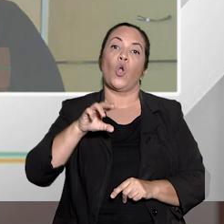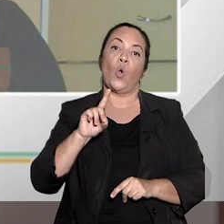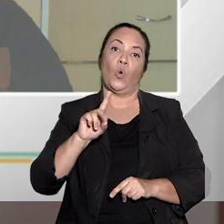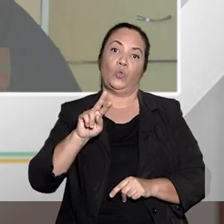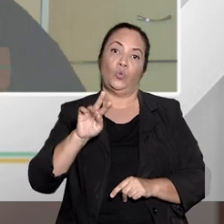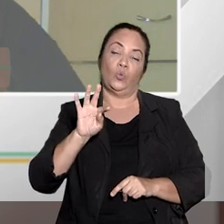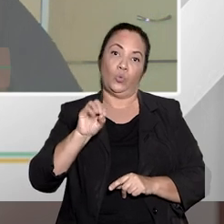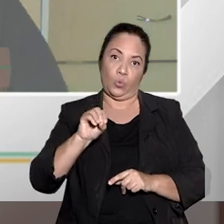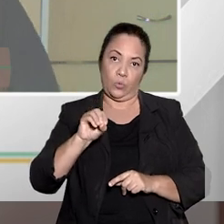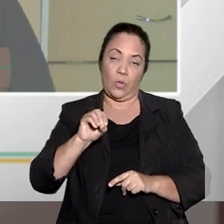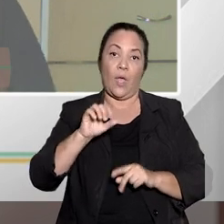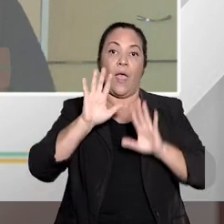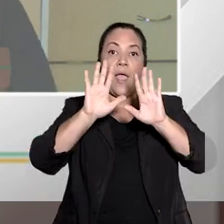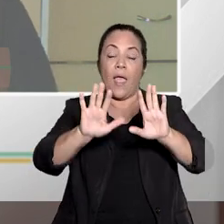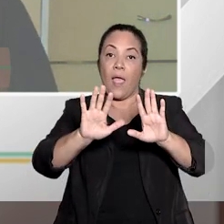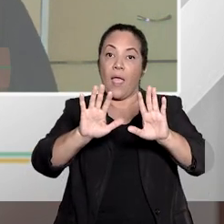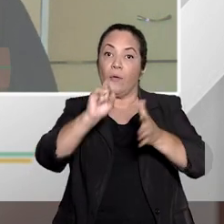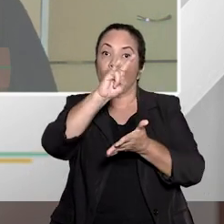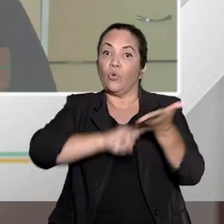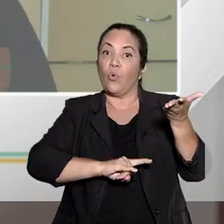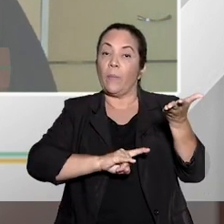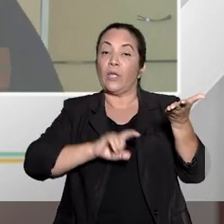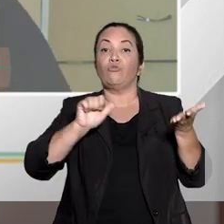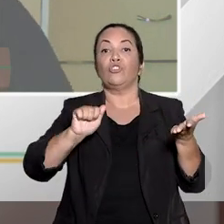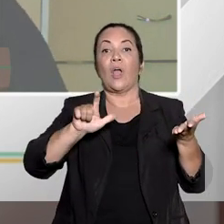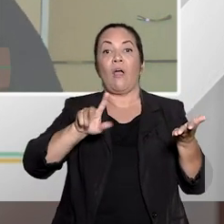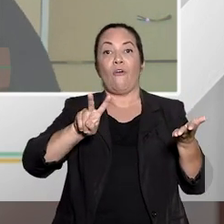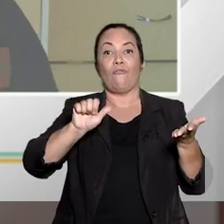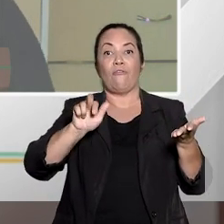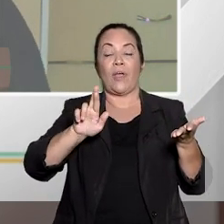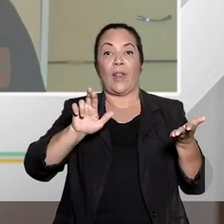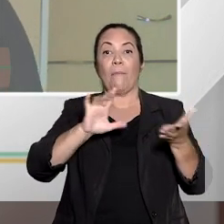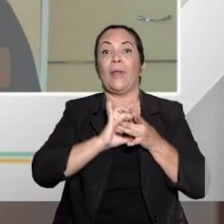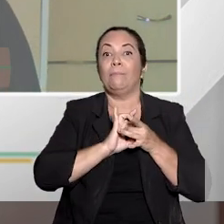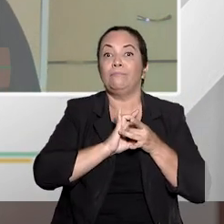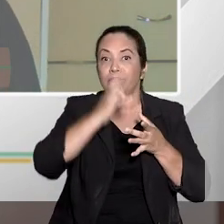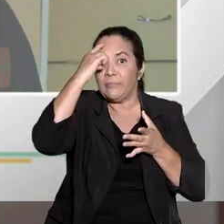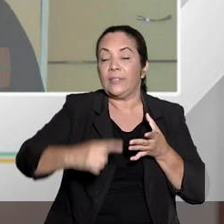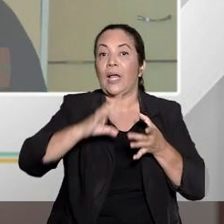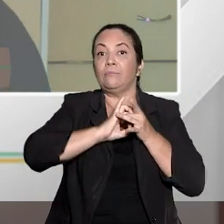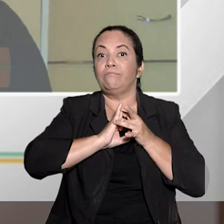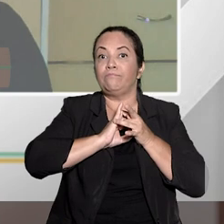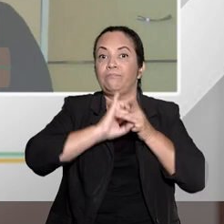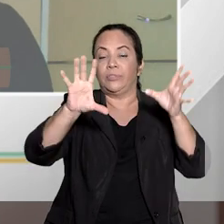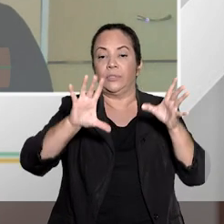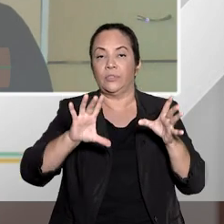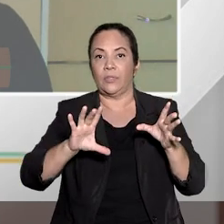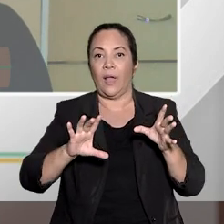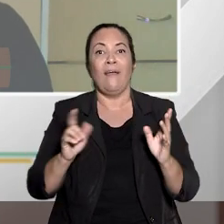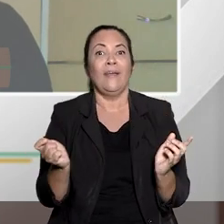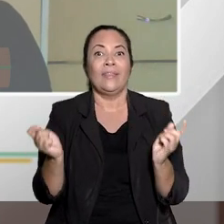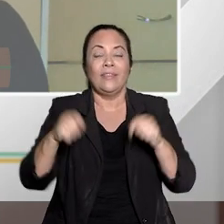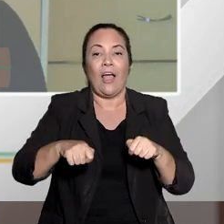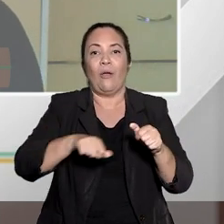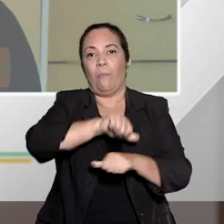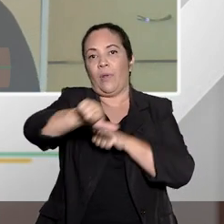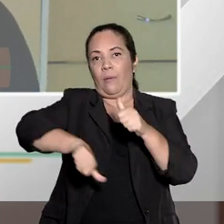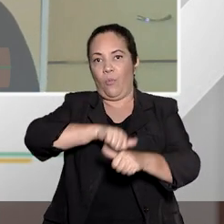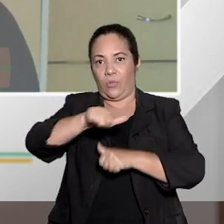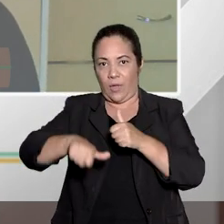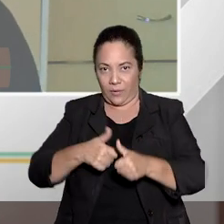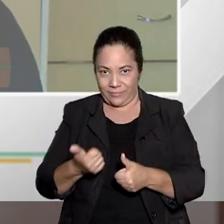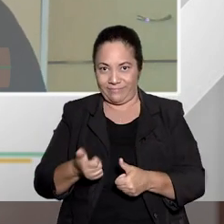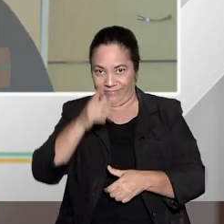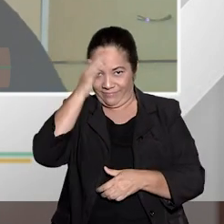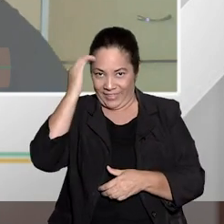o habeas corpus. Ela recebe um alvará de soltura. Aí sim, ele já tem o condão de mudar a situação. A pessoa